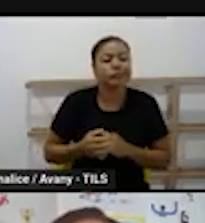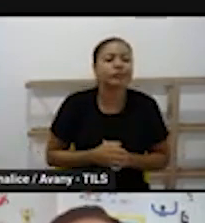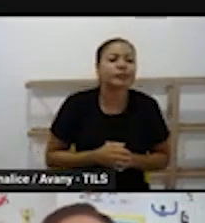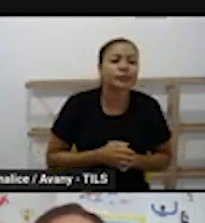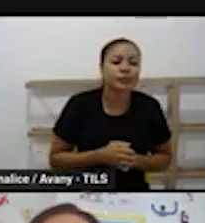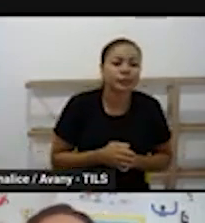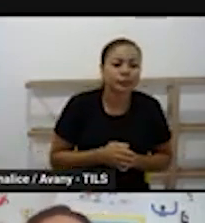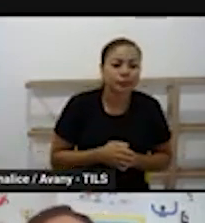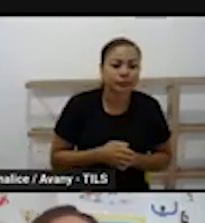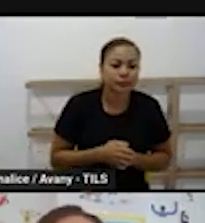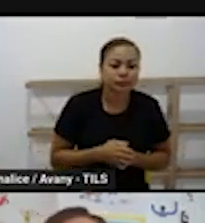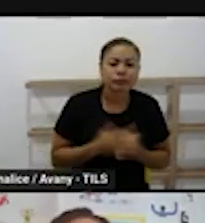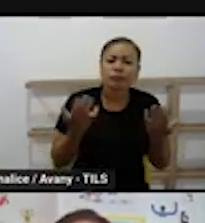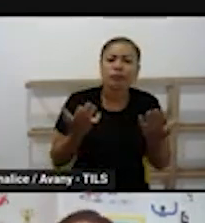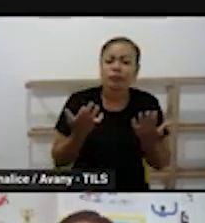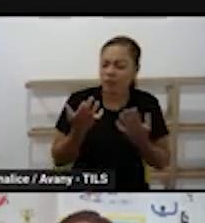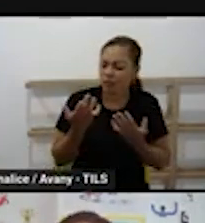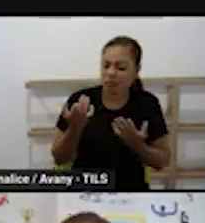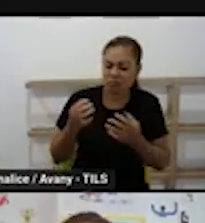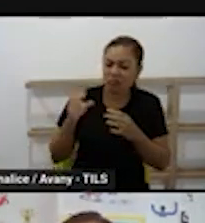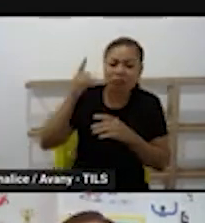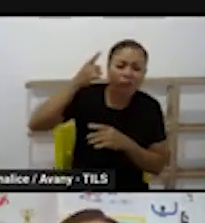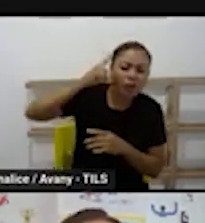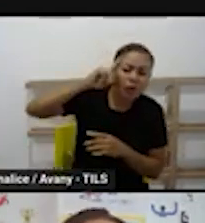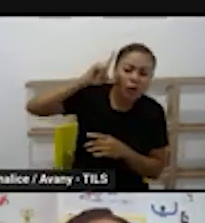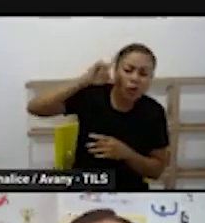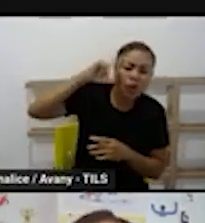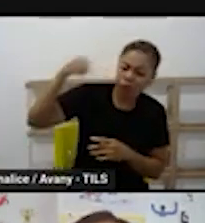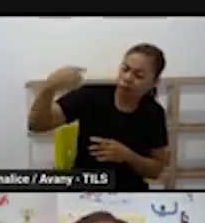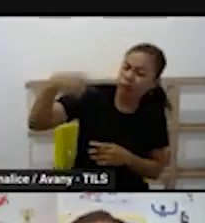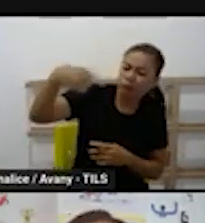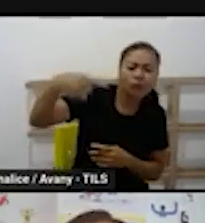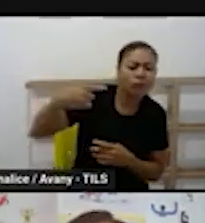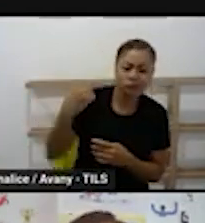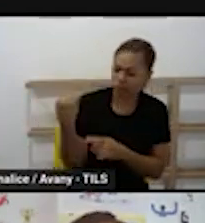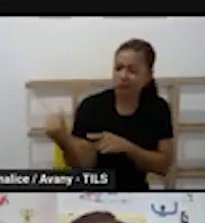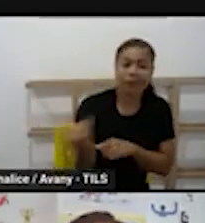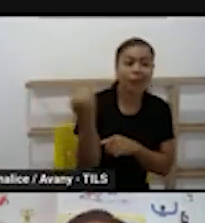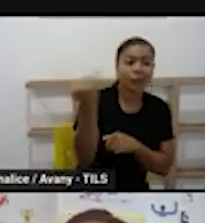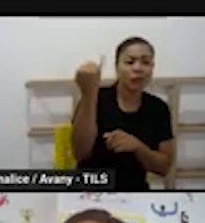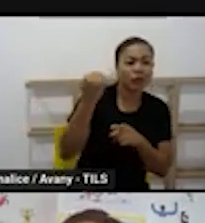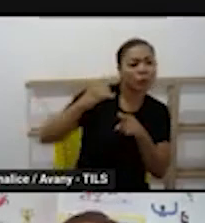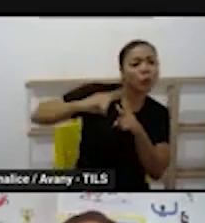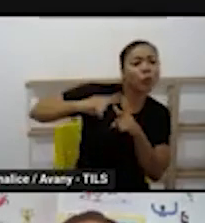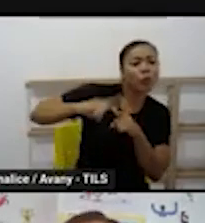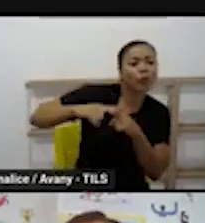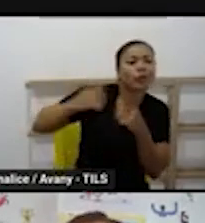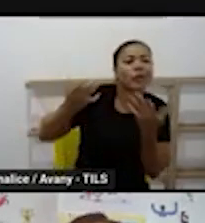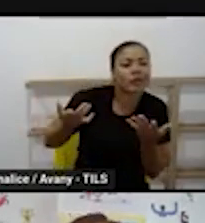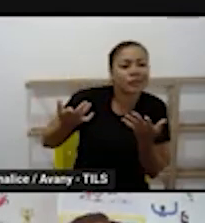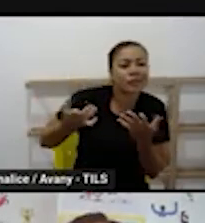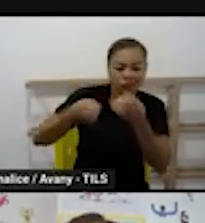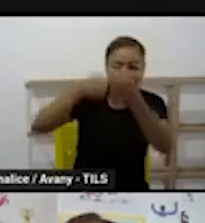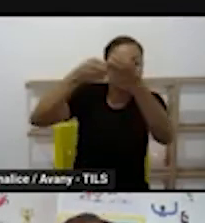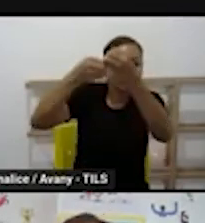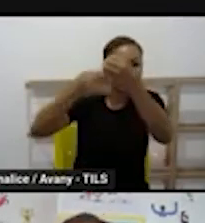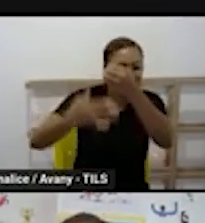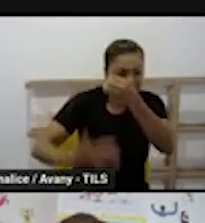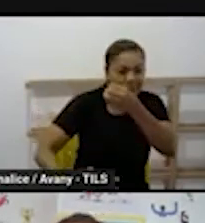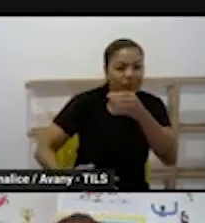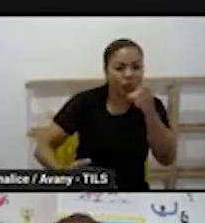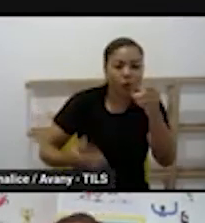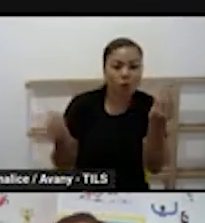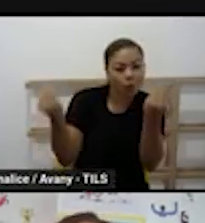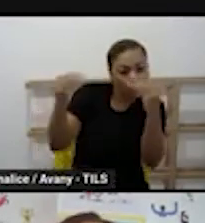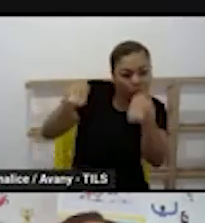Então, qual a importância da rotina? O que é que vocês acham? Coloquem aí no chat qual a importância da rotina para vocês.